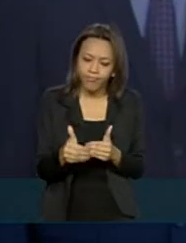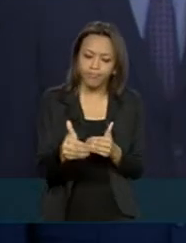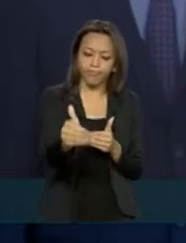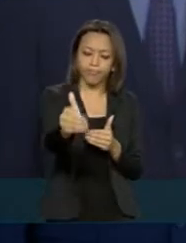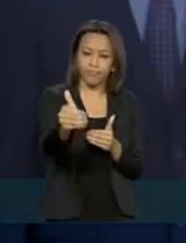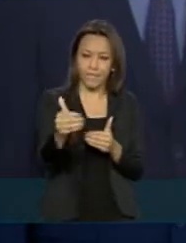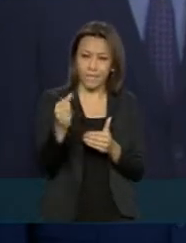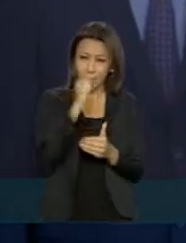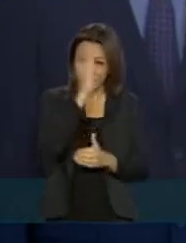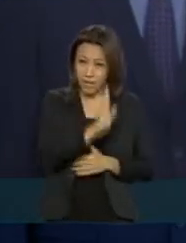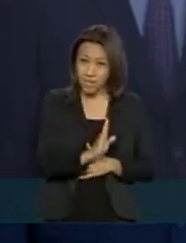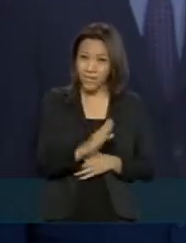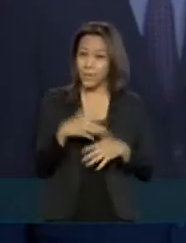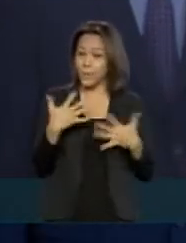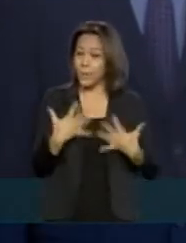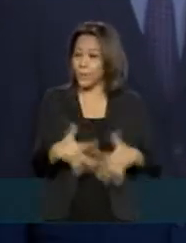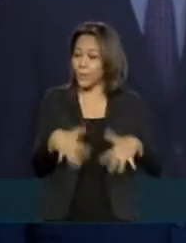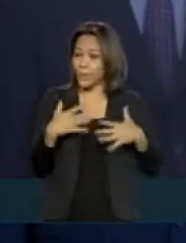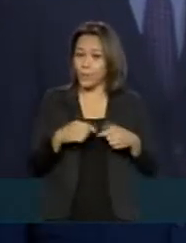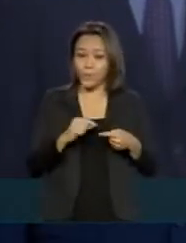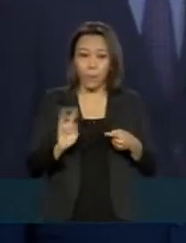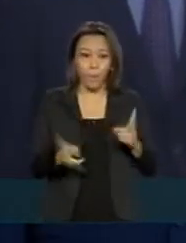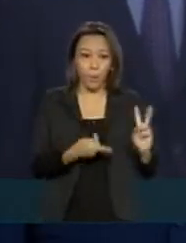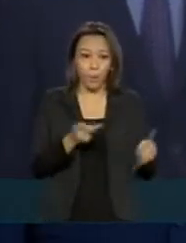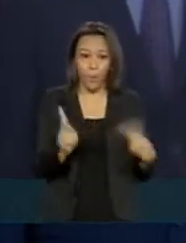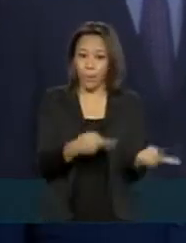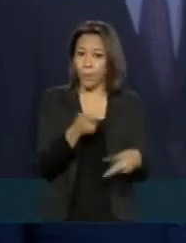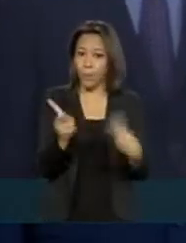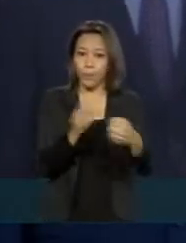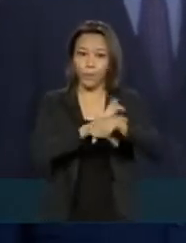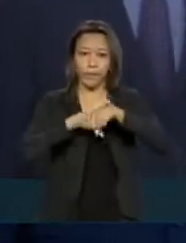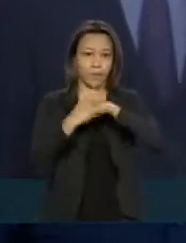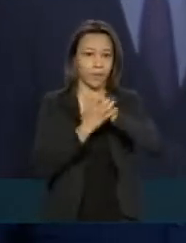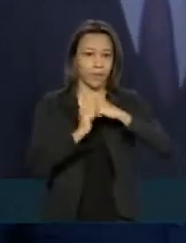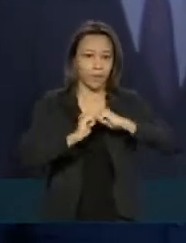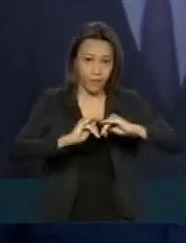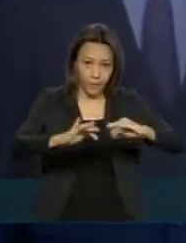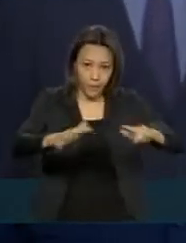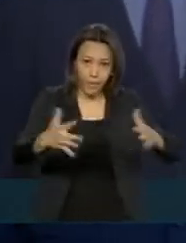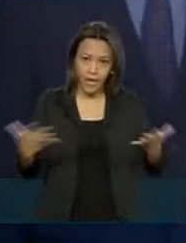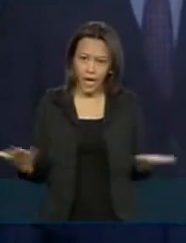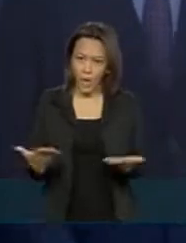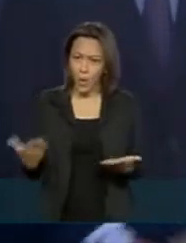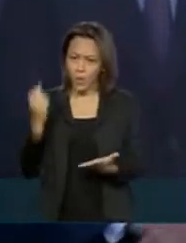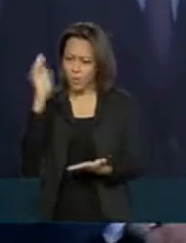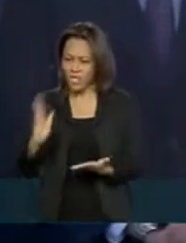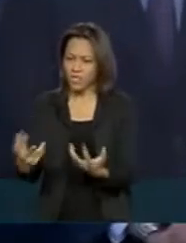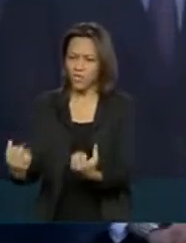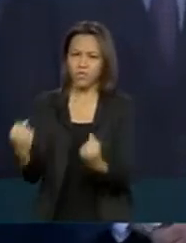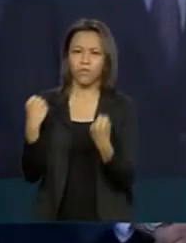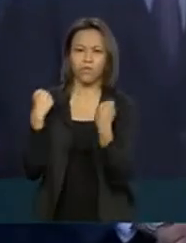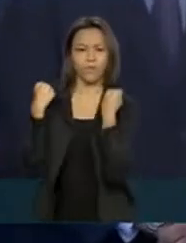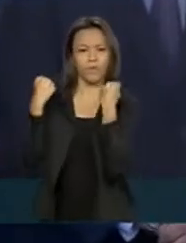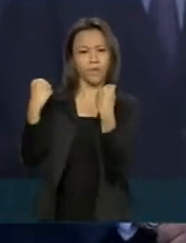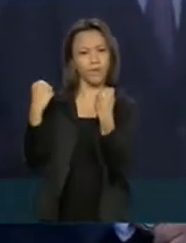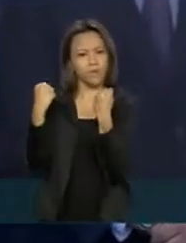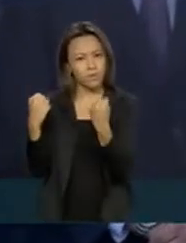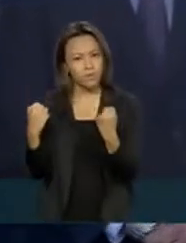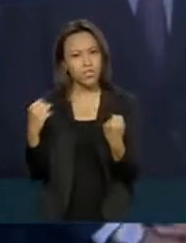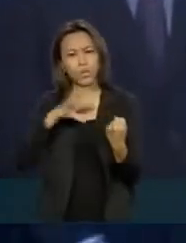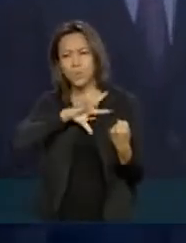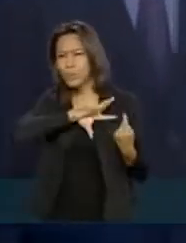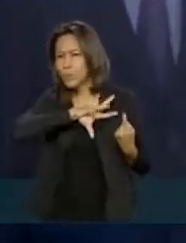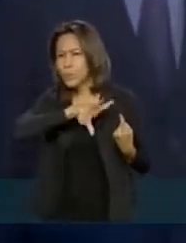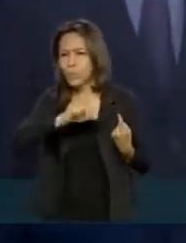teve que enfrentar os desdobramentos da pandemia. E o Brasil está saindo mais forte. Todos os indicadores da